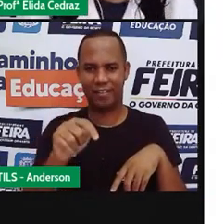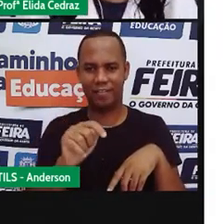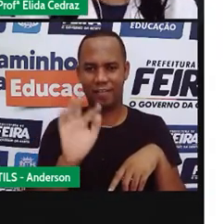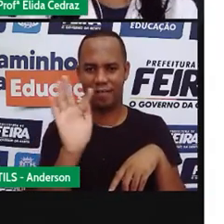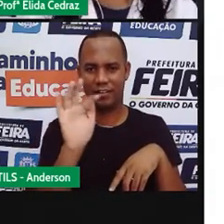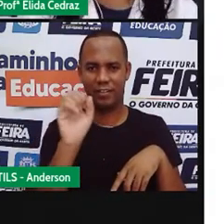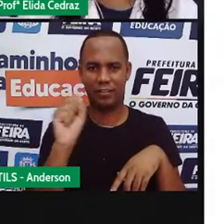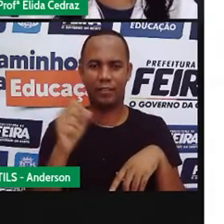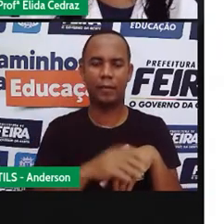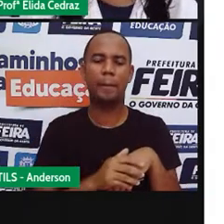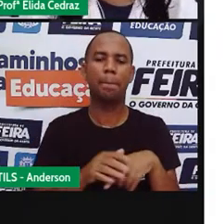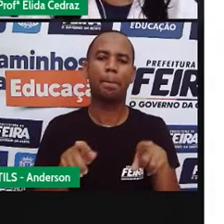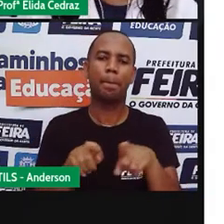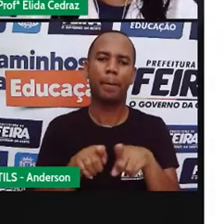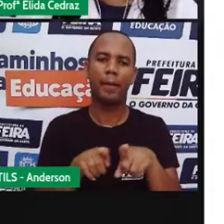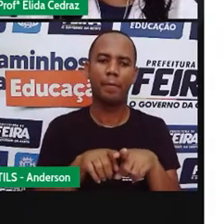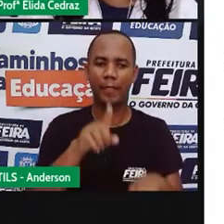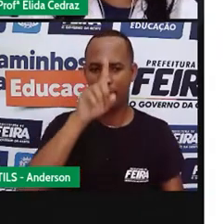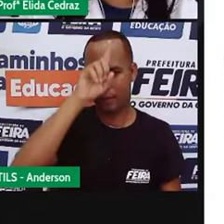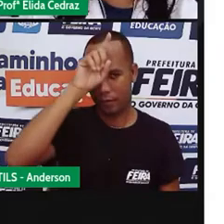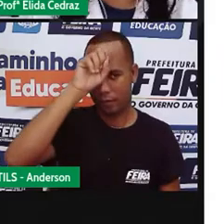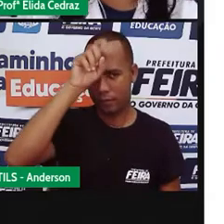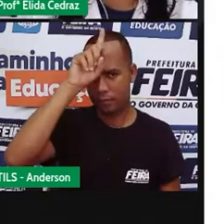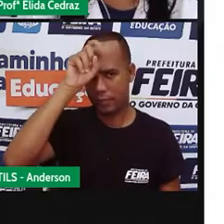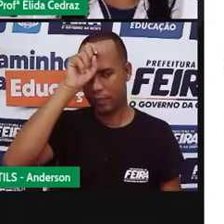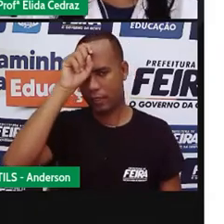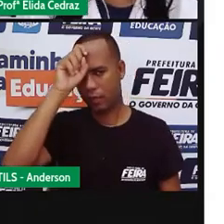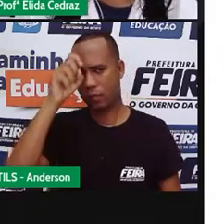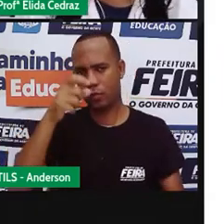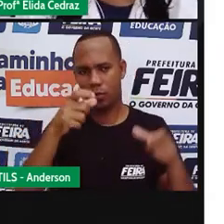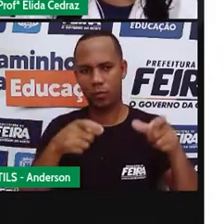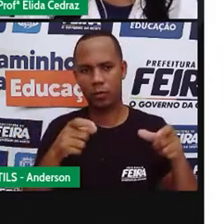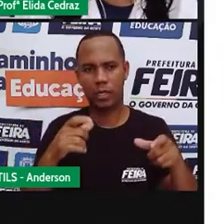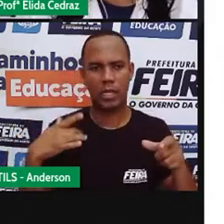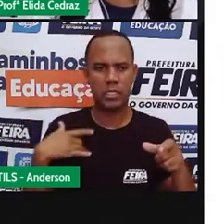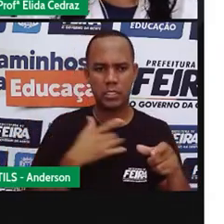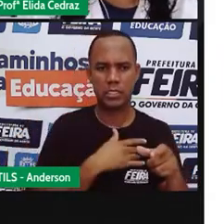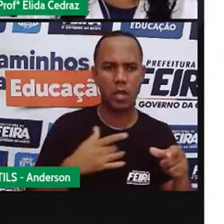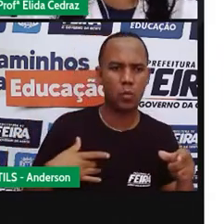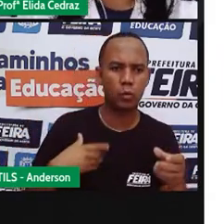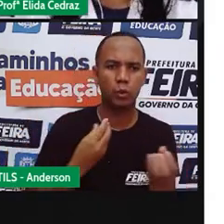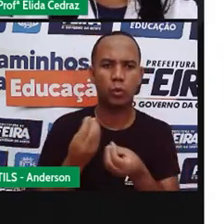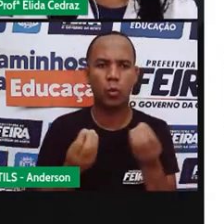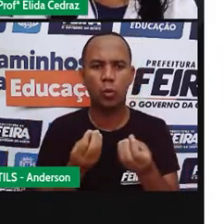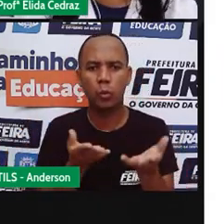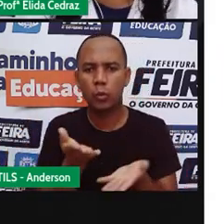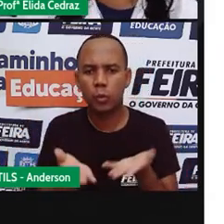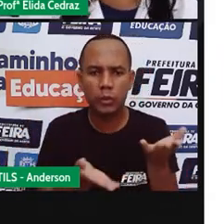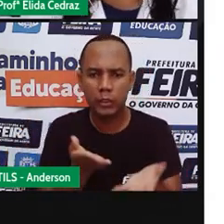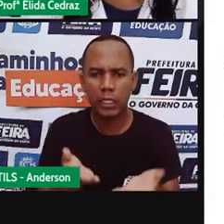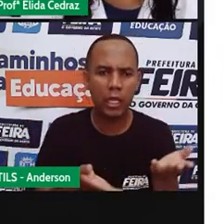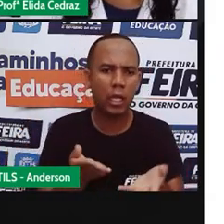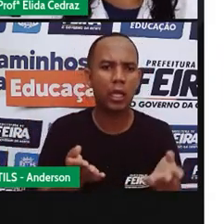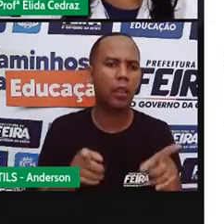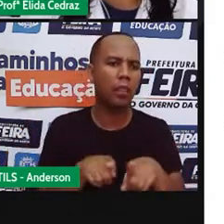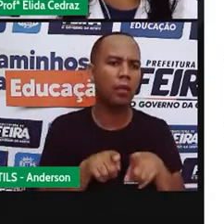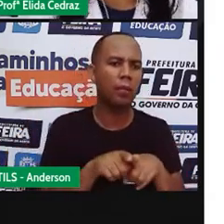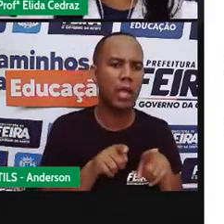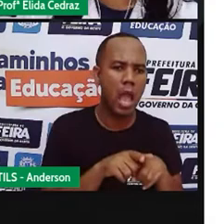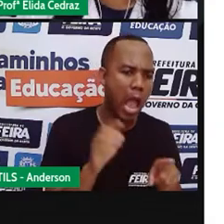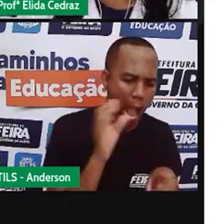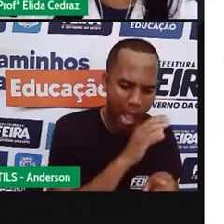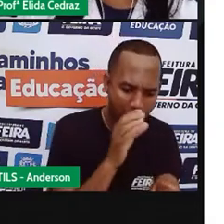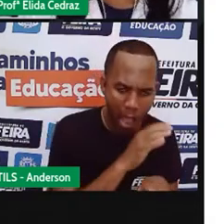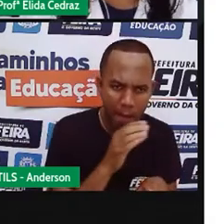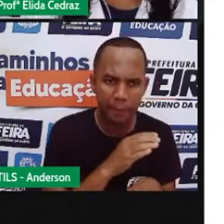Os hospitais e os postos de saúde. Eles prestem serviços de saúde básica, com urgência e emergência.